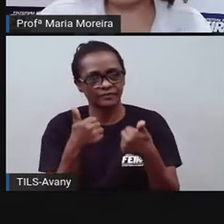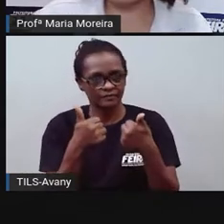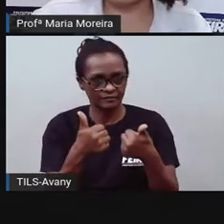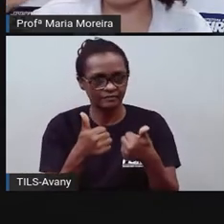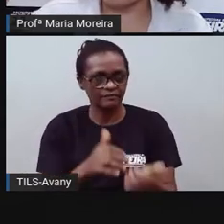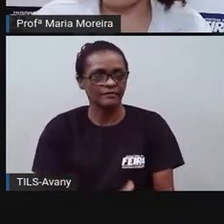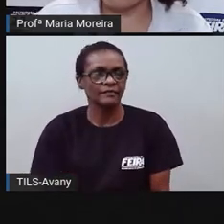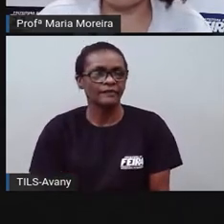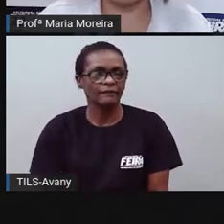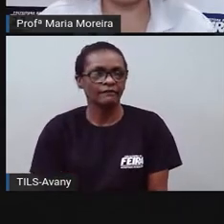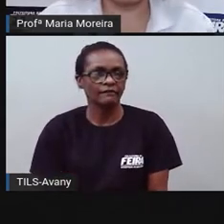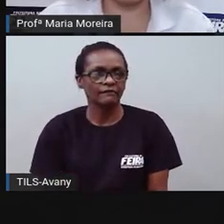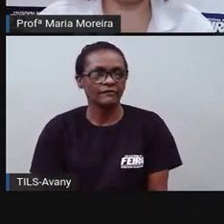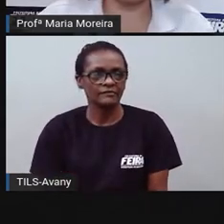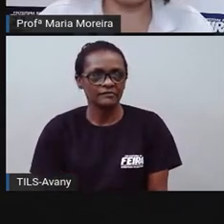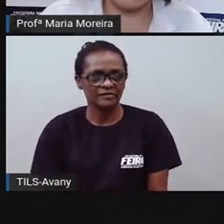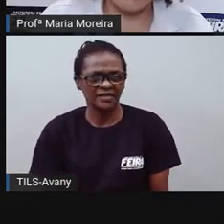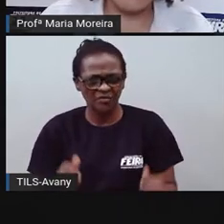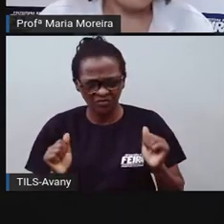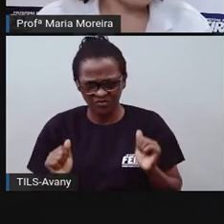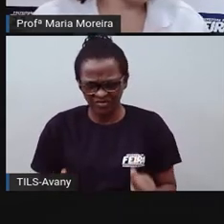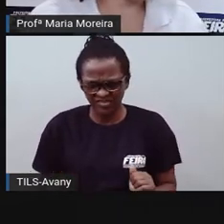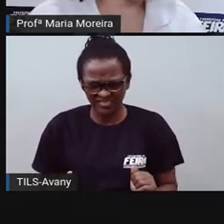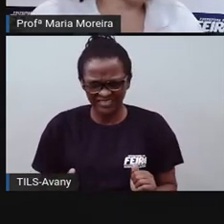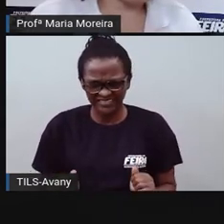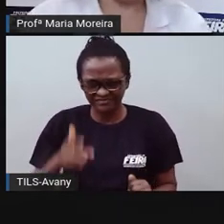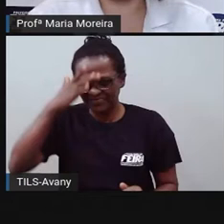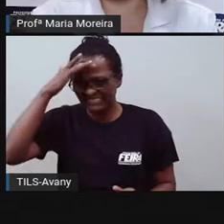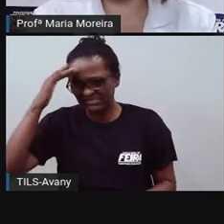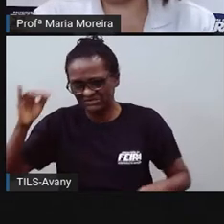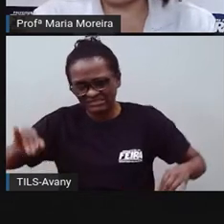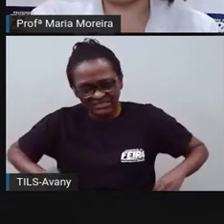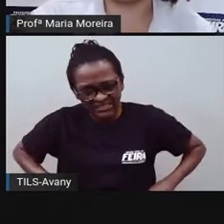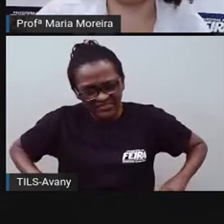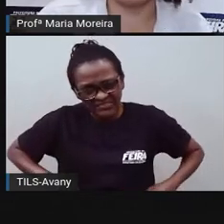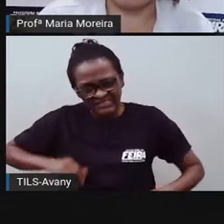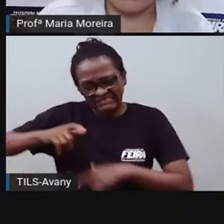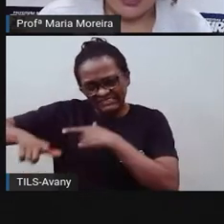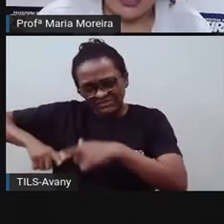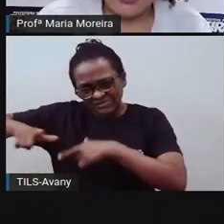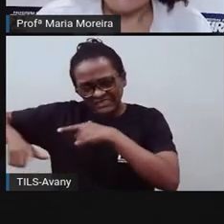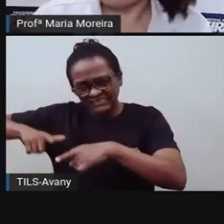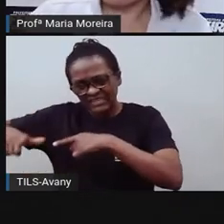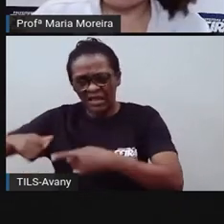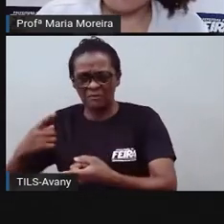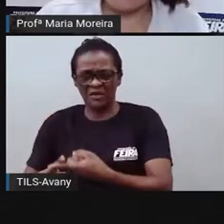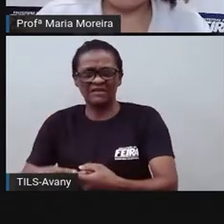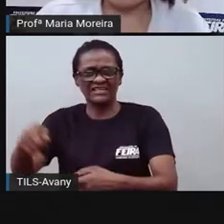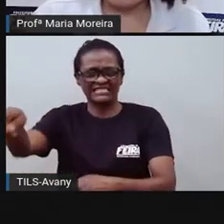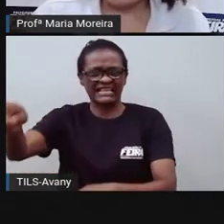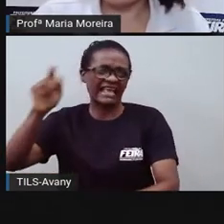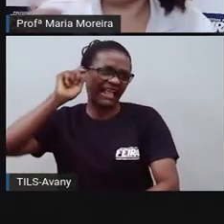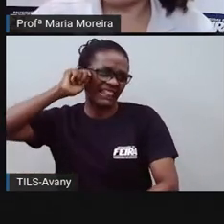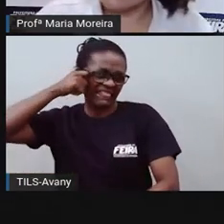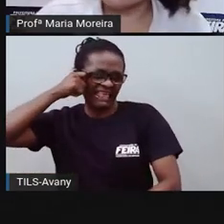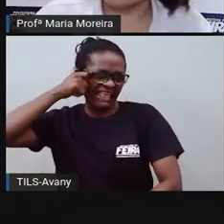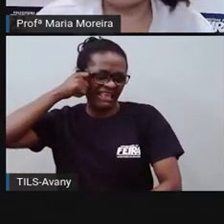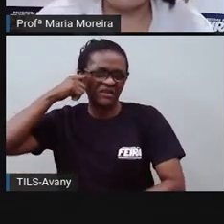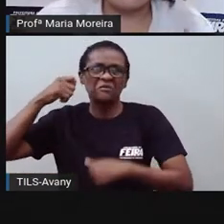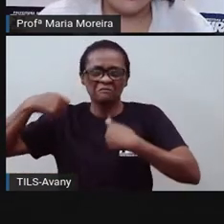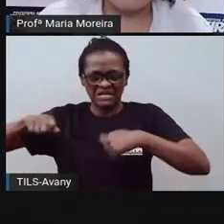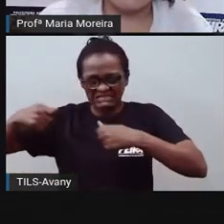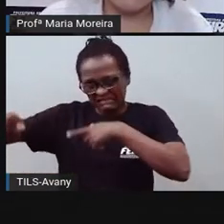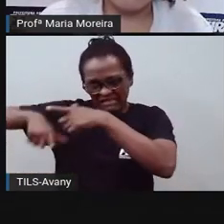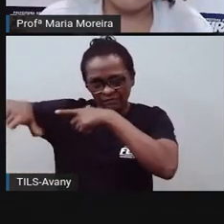simplesmente explorar o outro ou achar que o outro, por conta da cor da pele, é inferior. E aqui nas